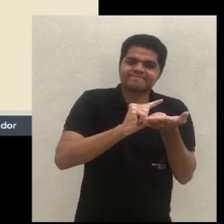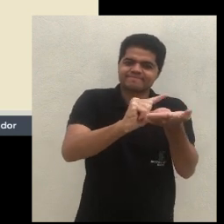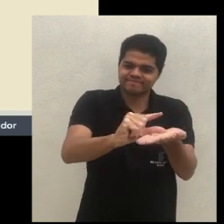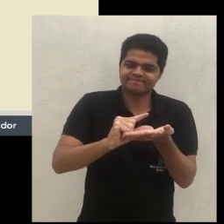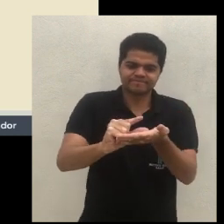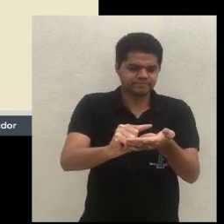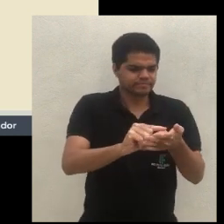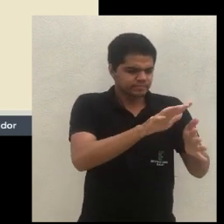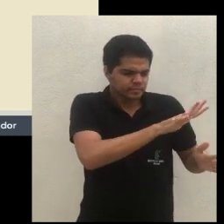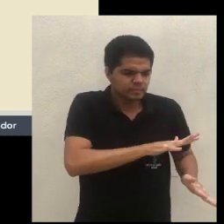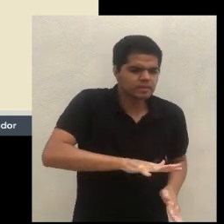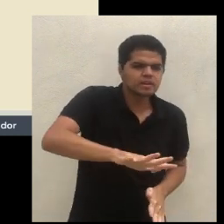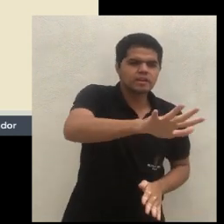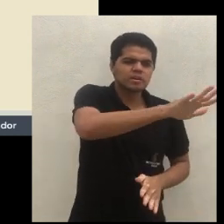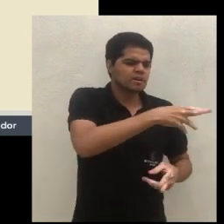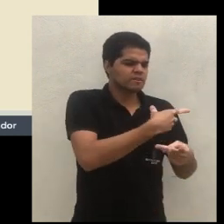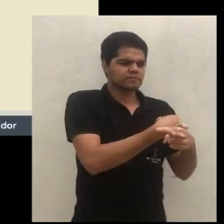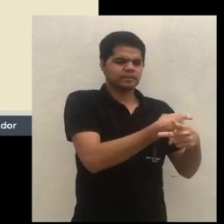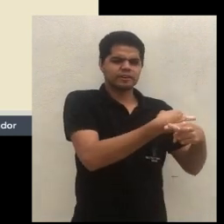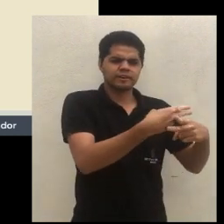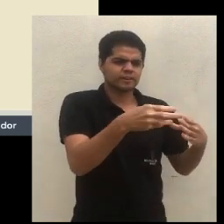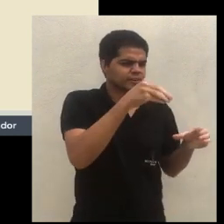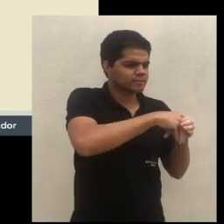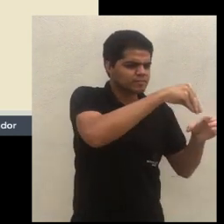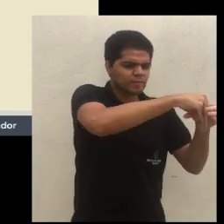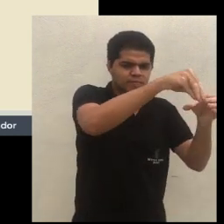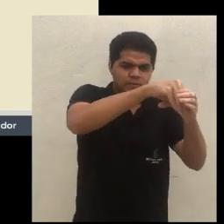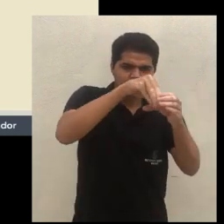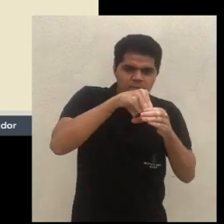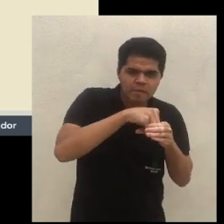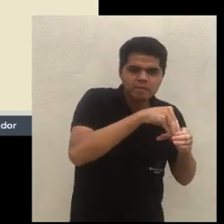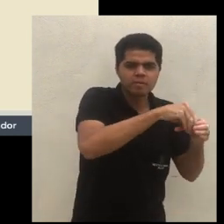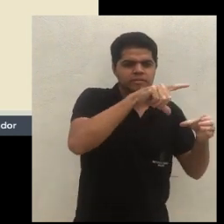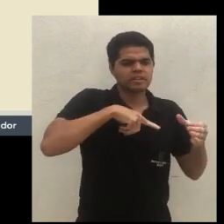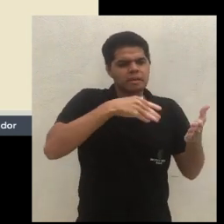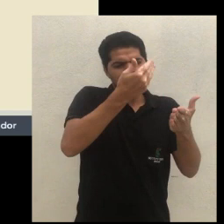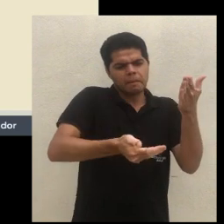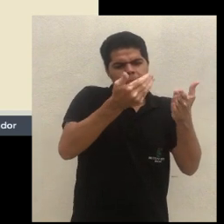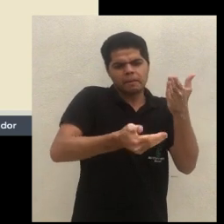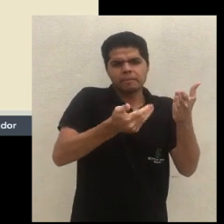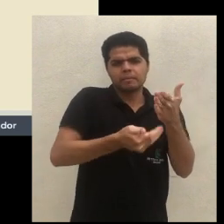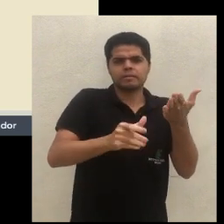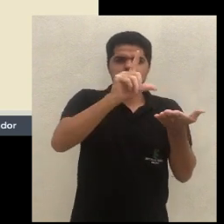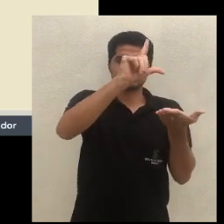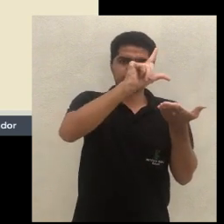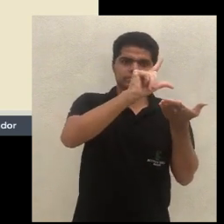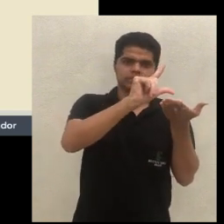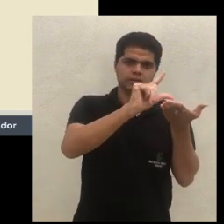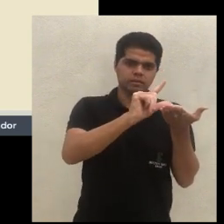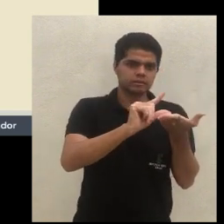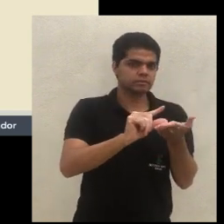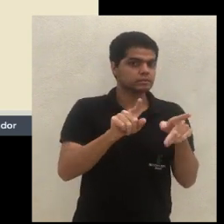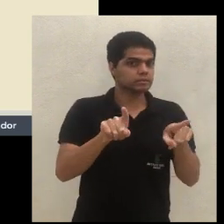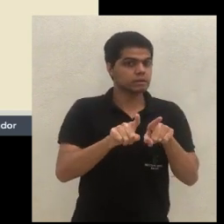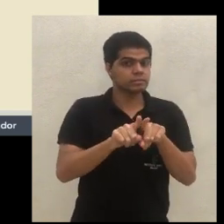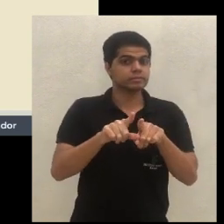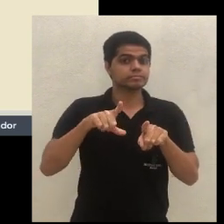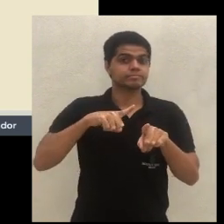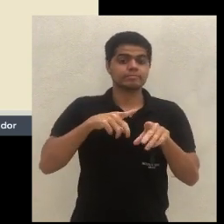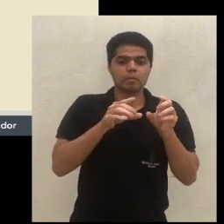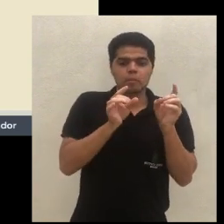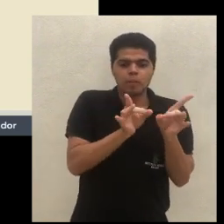espaço, quitando vários cultivos que estão ali trazendo receita. Você reduz os custos de perda de produção. Você tem